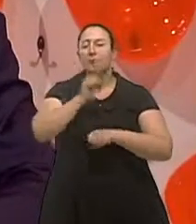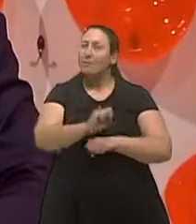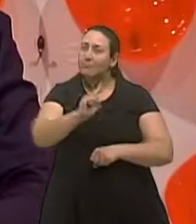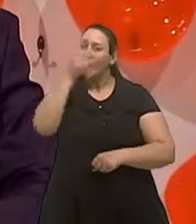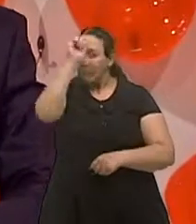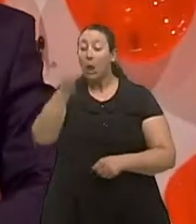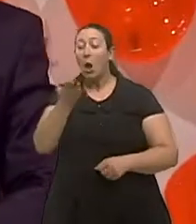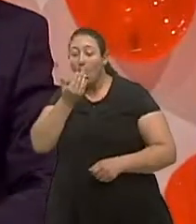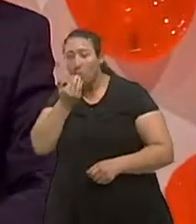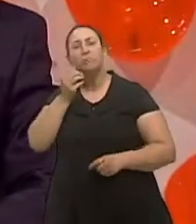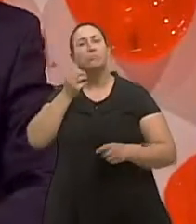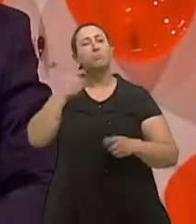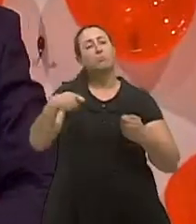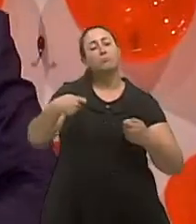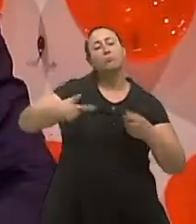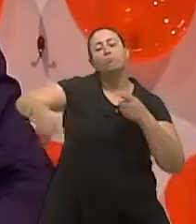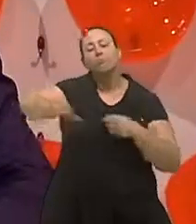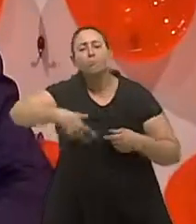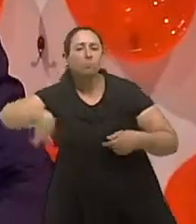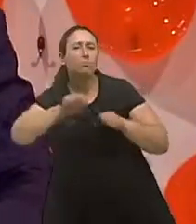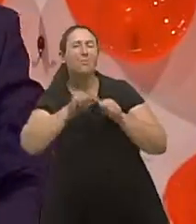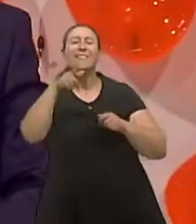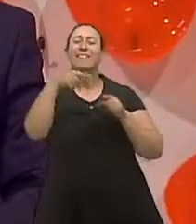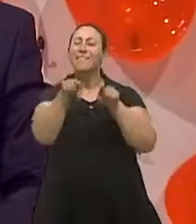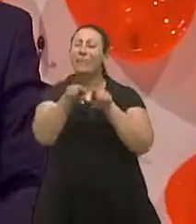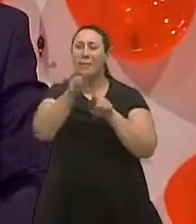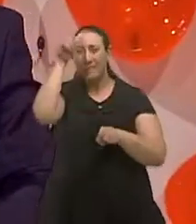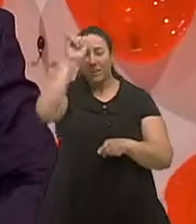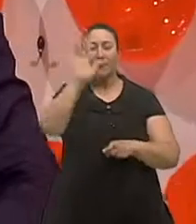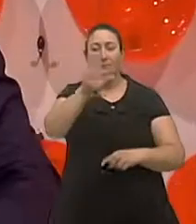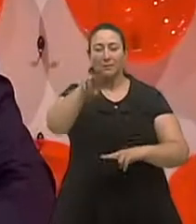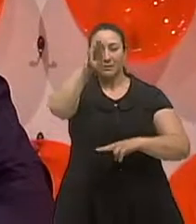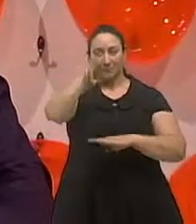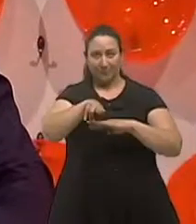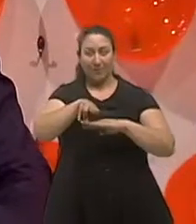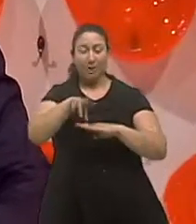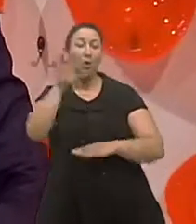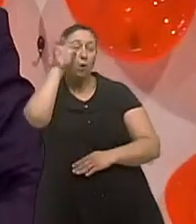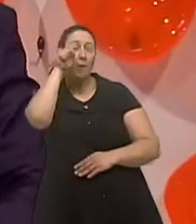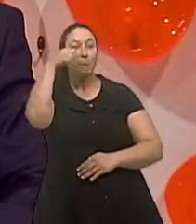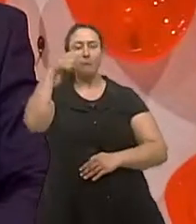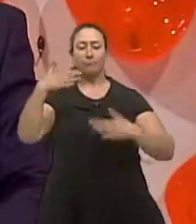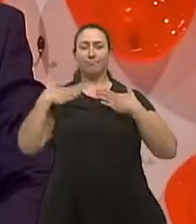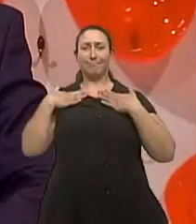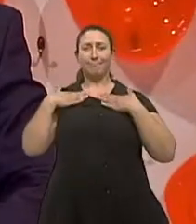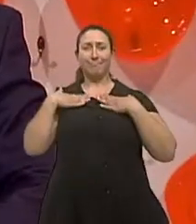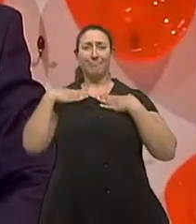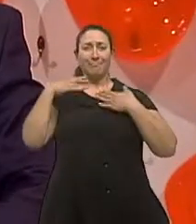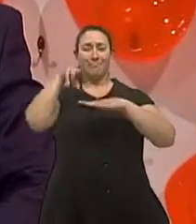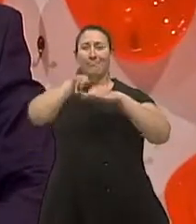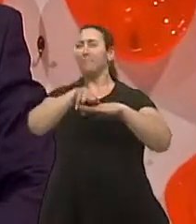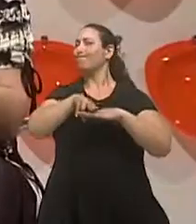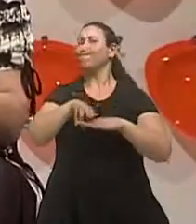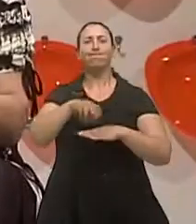questão que eu considero importante é evitar de dormir de barriga para cima isso certamente ia lhe perguntar da postura certamente isso